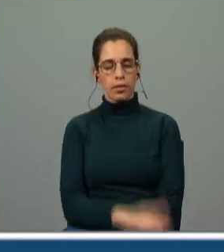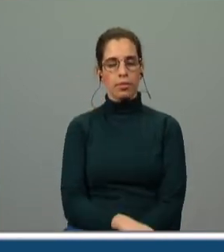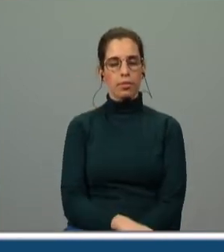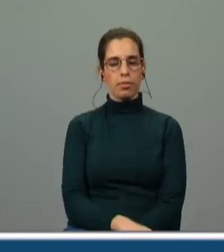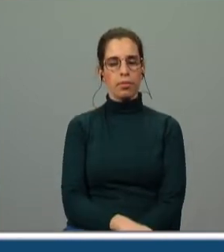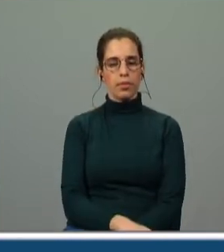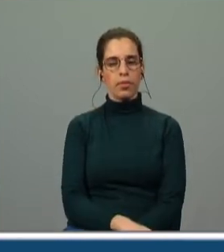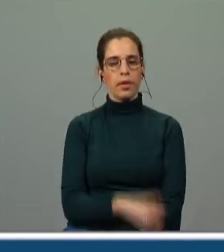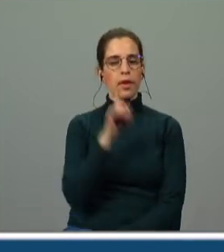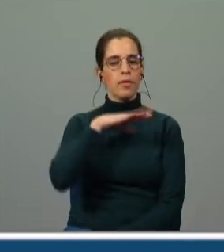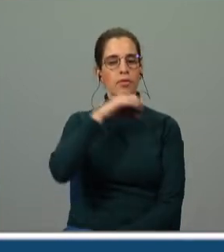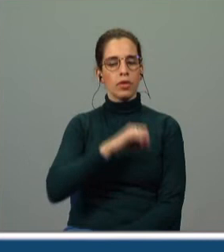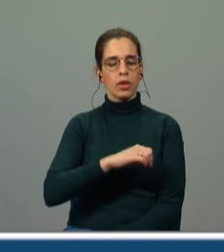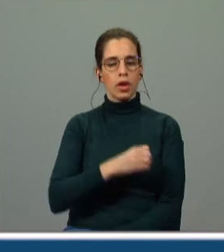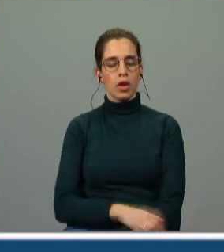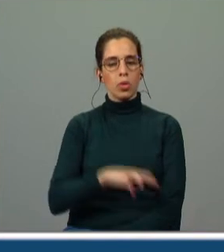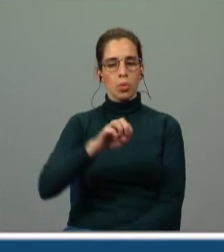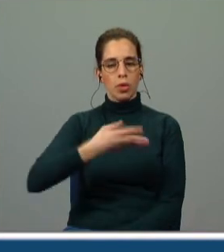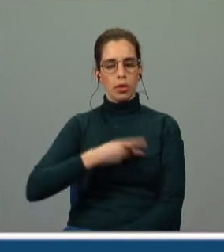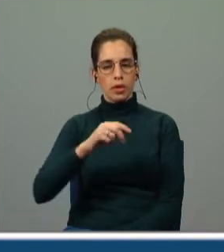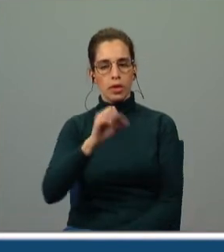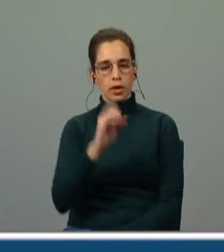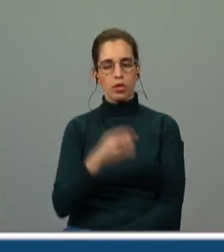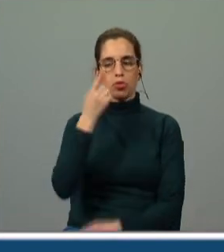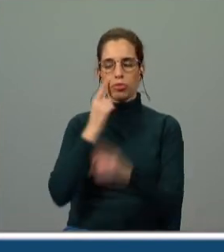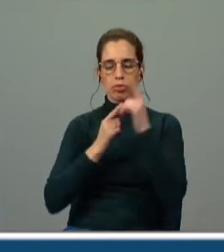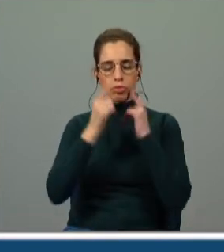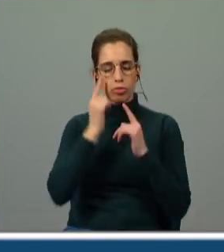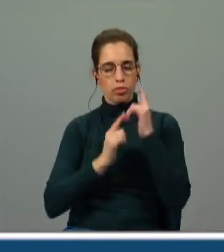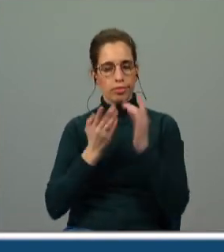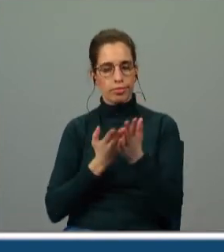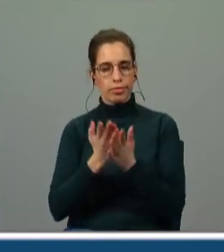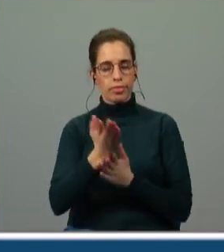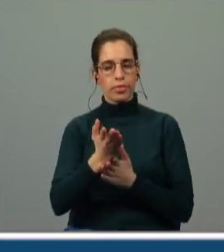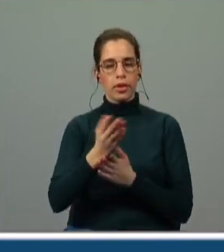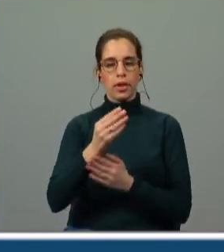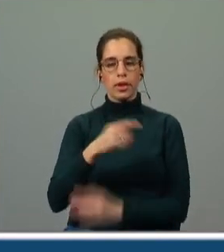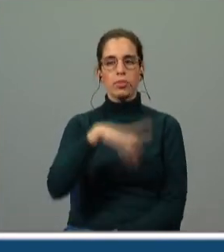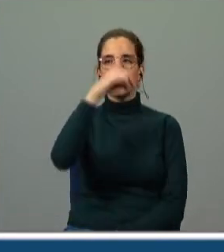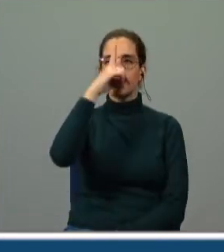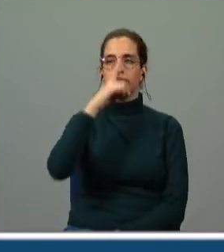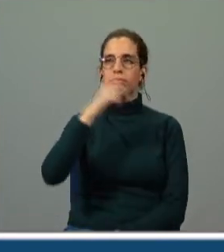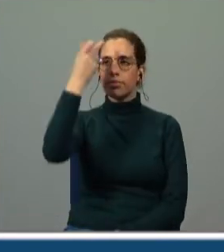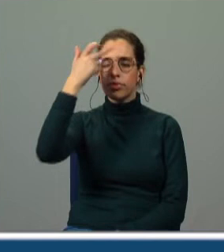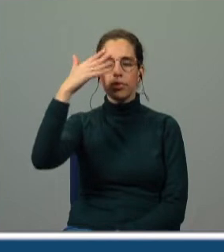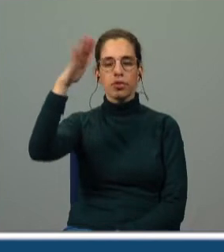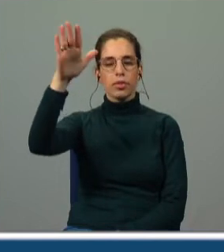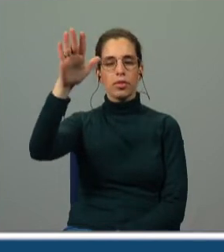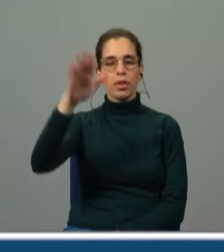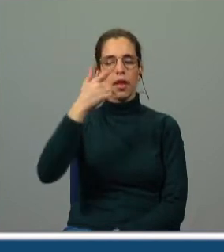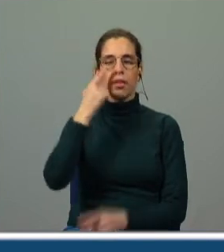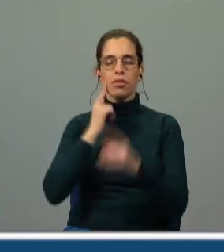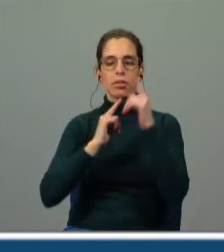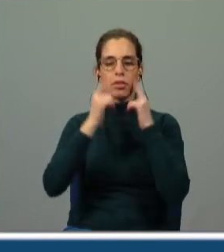as filhas do mundigo a morte escura longo tempo chorando memoraram e por memória eterna em fonte pura as lágrimas